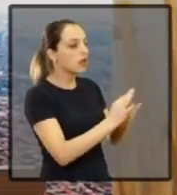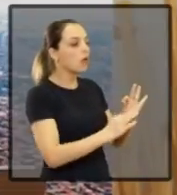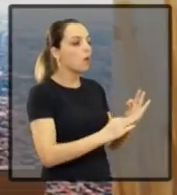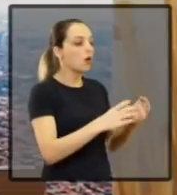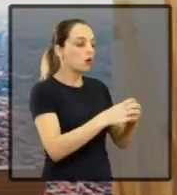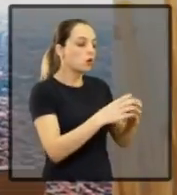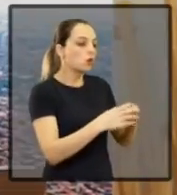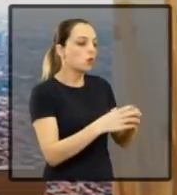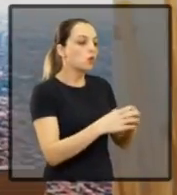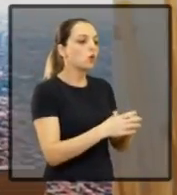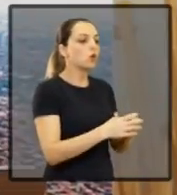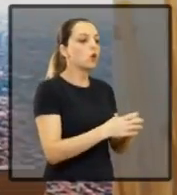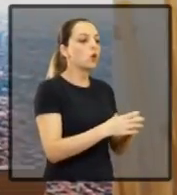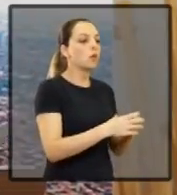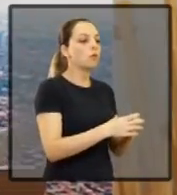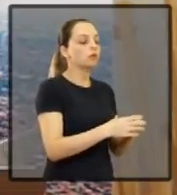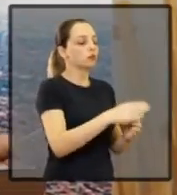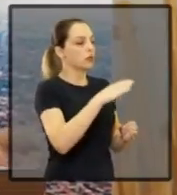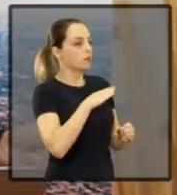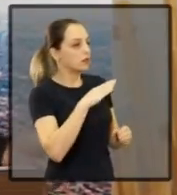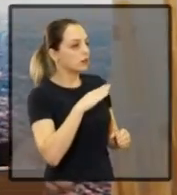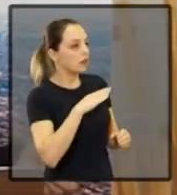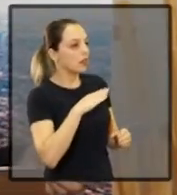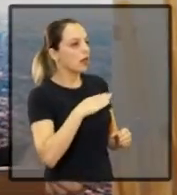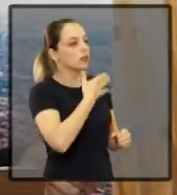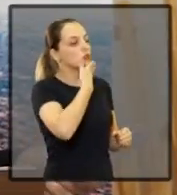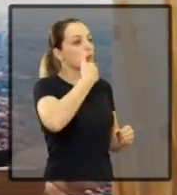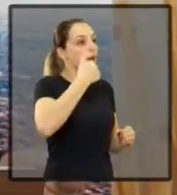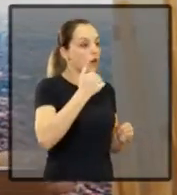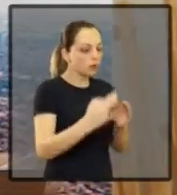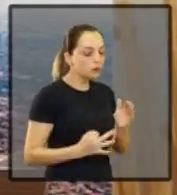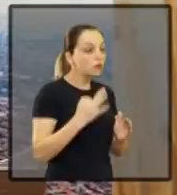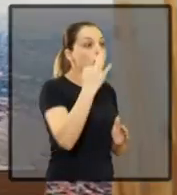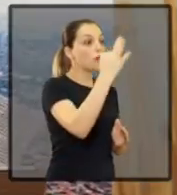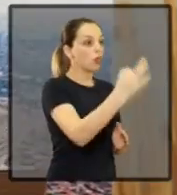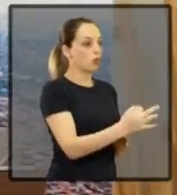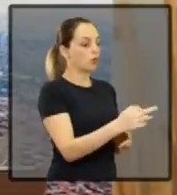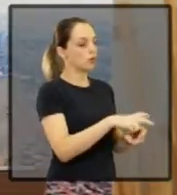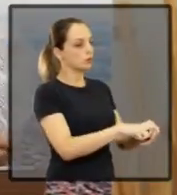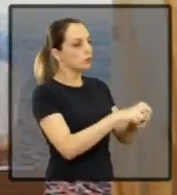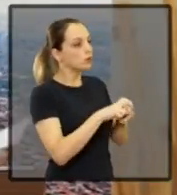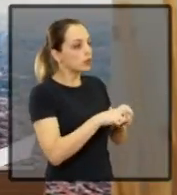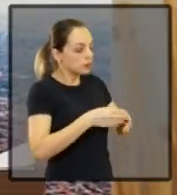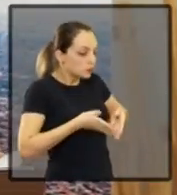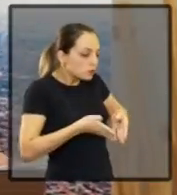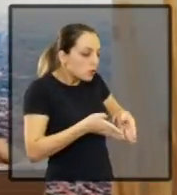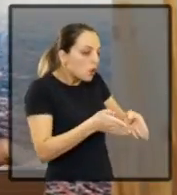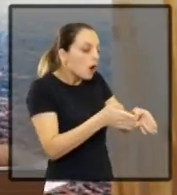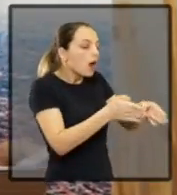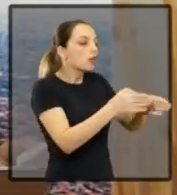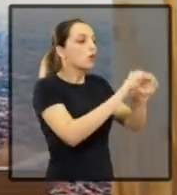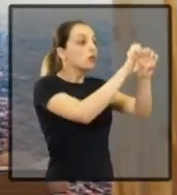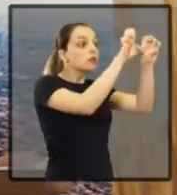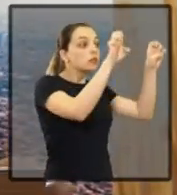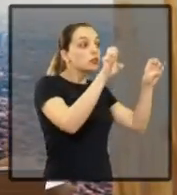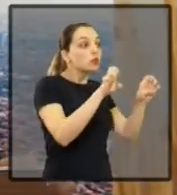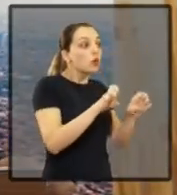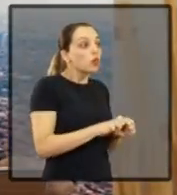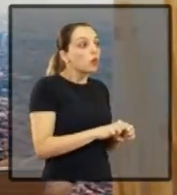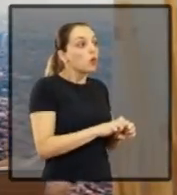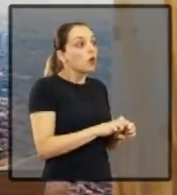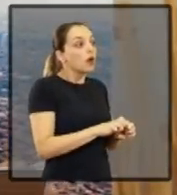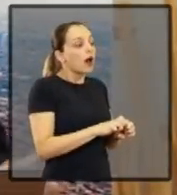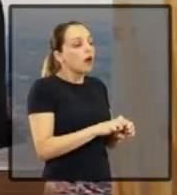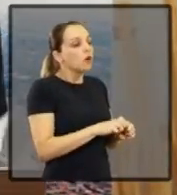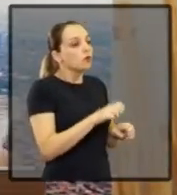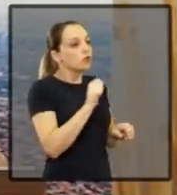dimensão humana e de urbanidade para as futuras gerações. Por isso que esse corredor se chama Corredor Estrutural de Urbanidade,